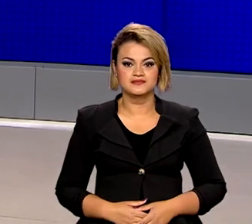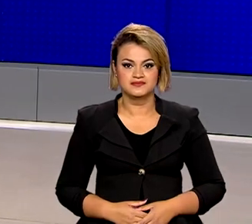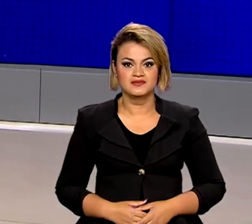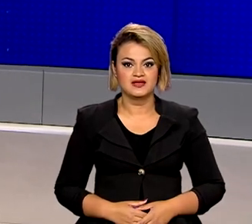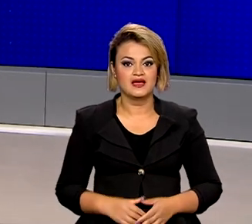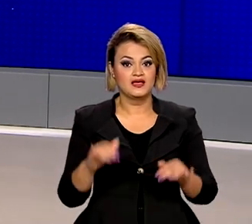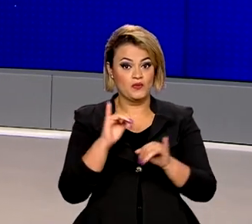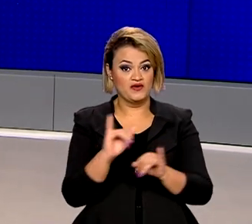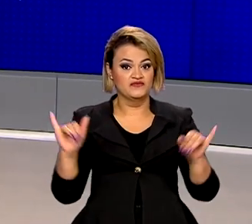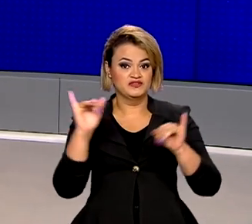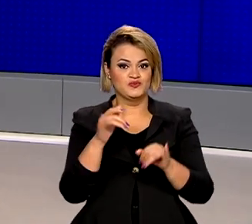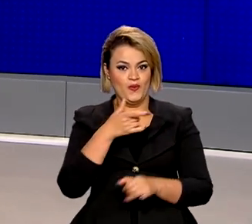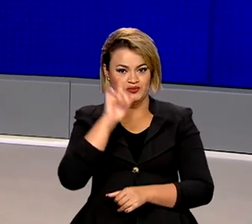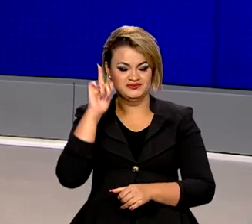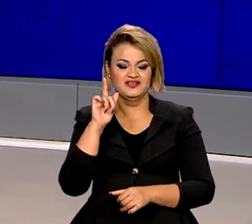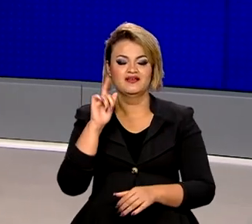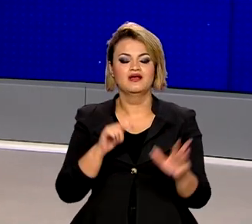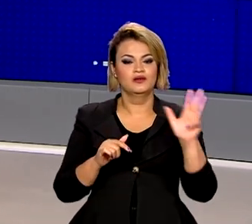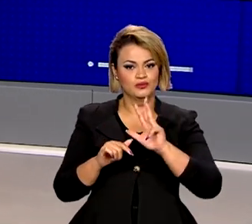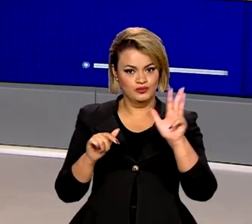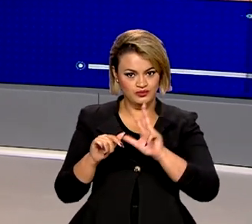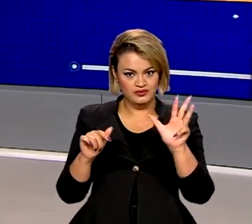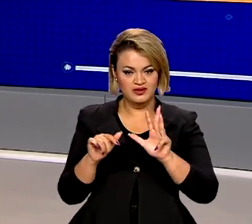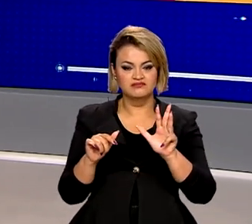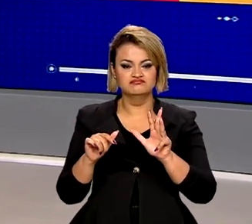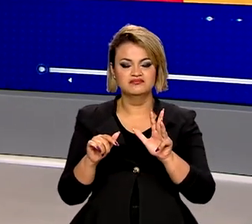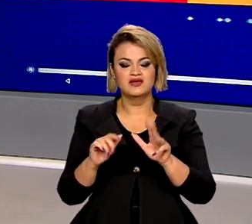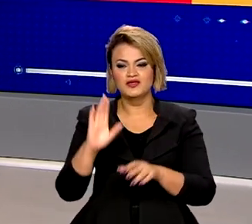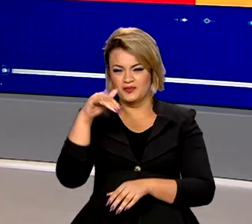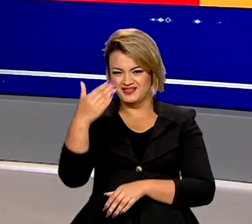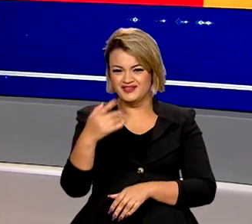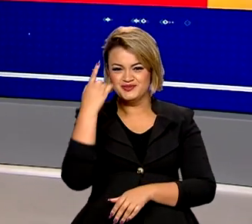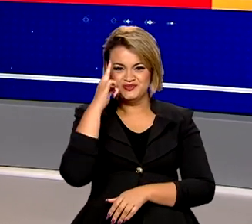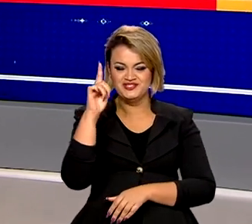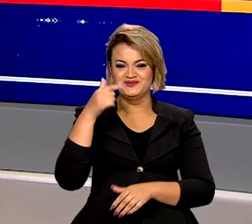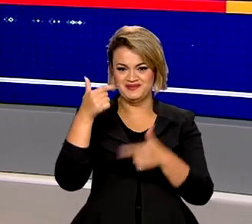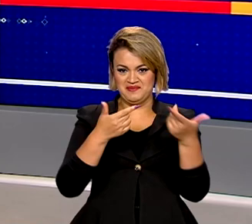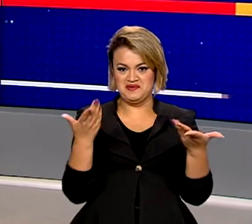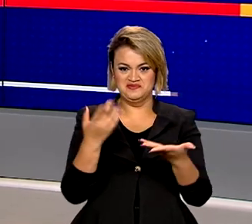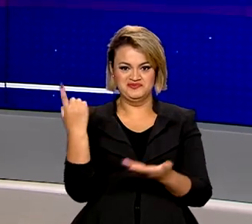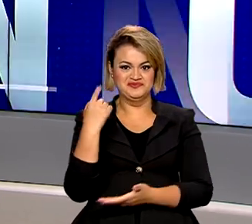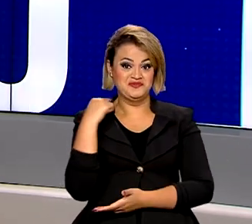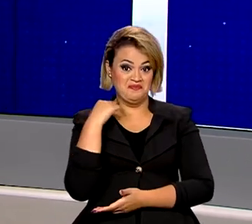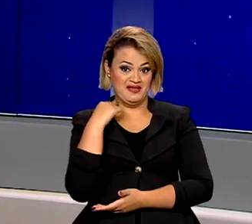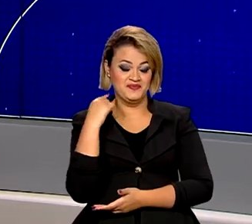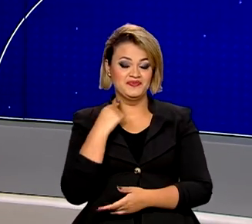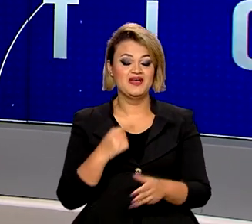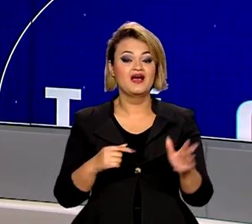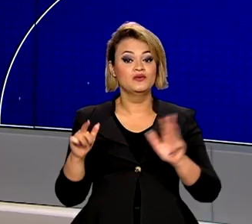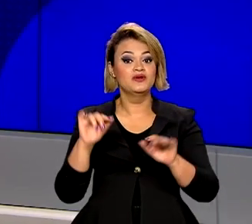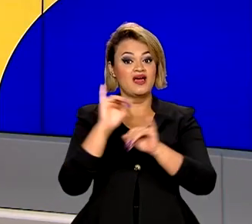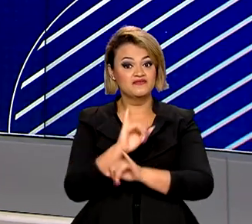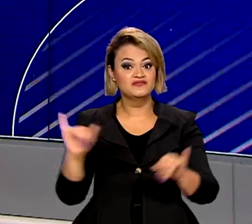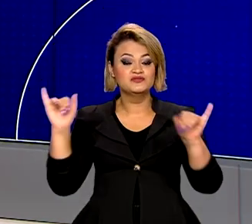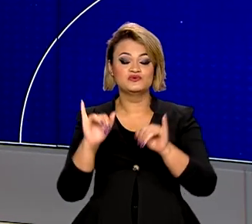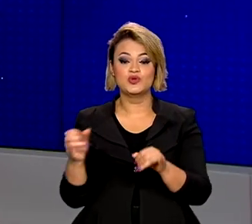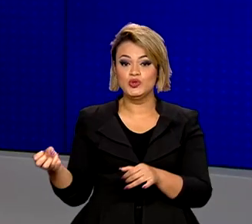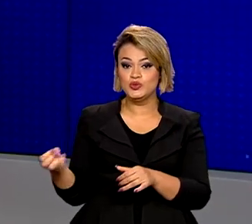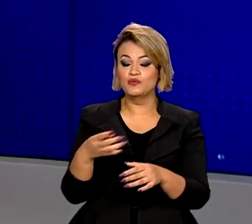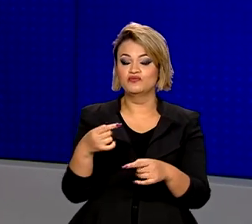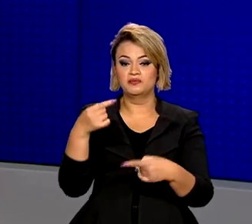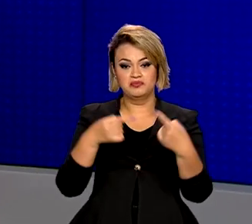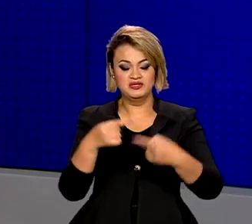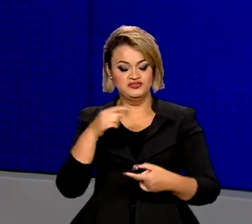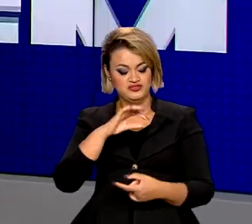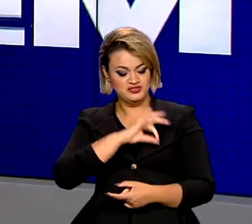Em pronunciamento à nação neste domingo, em homenagem ao Dia do Trabalhador, o presidente Lula anunciou a nova política de